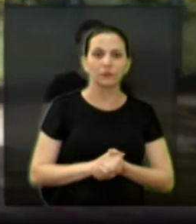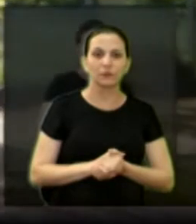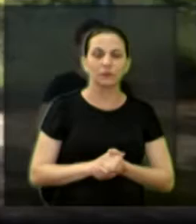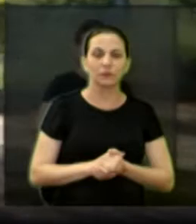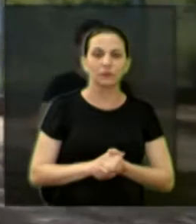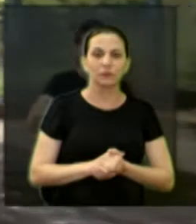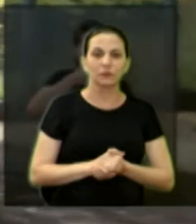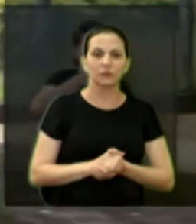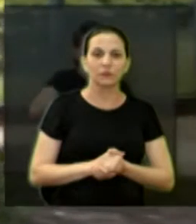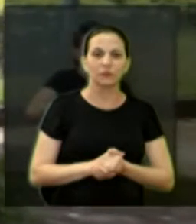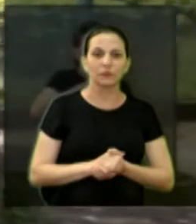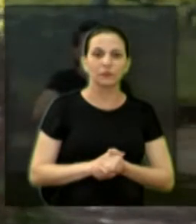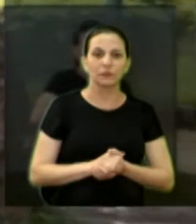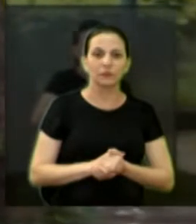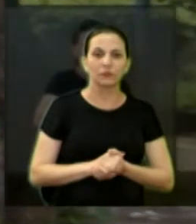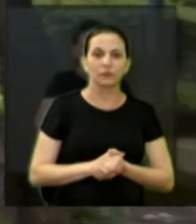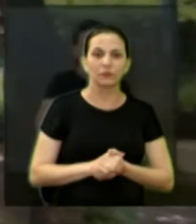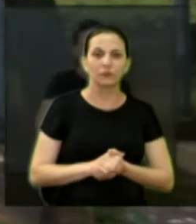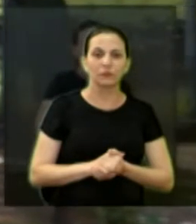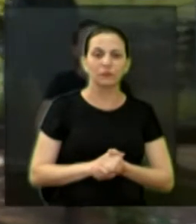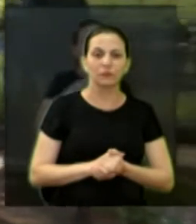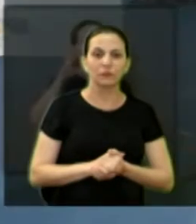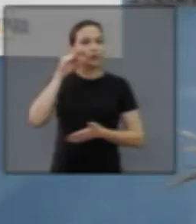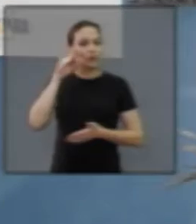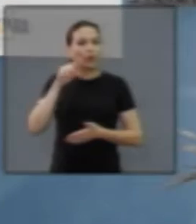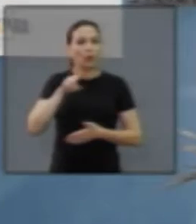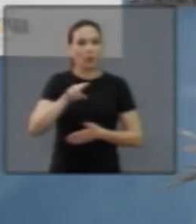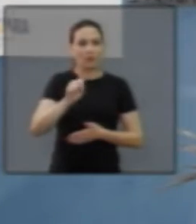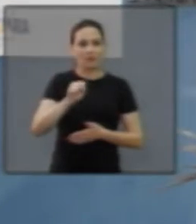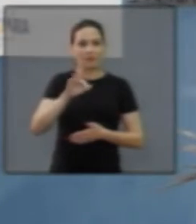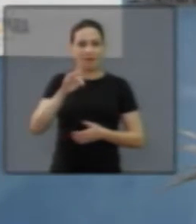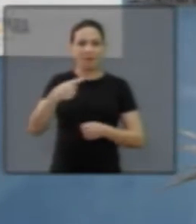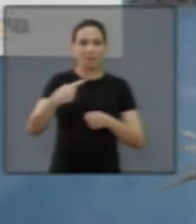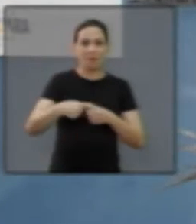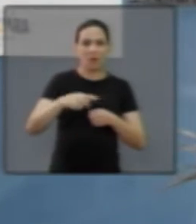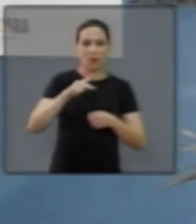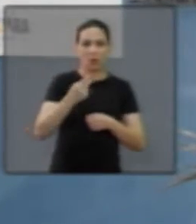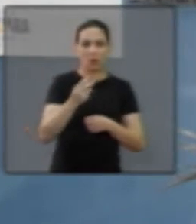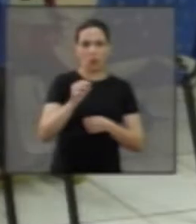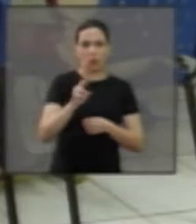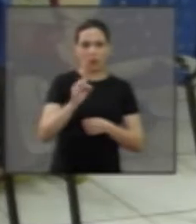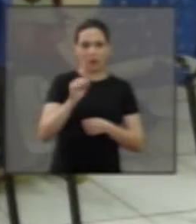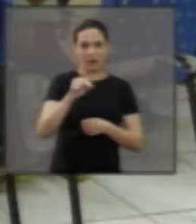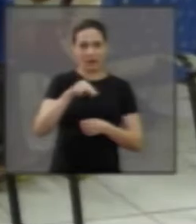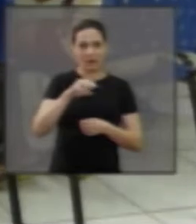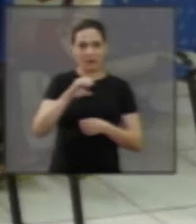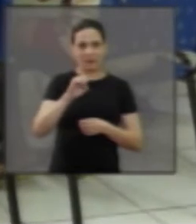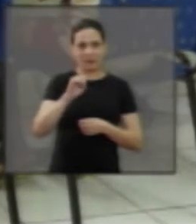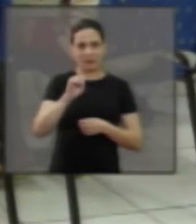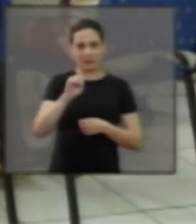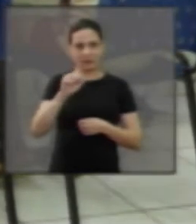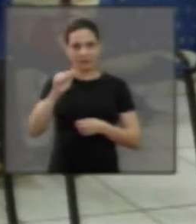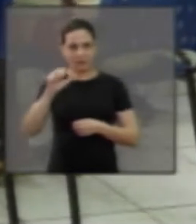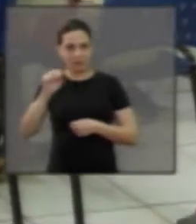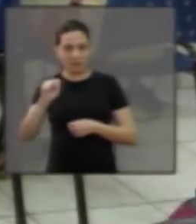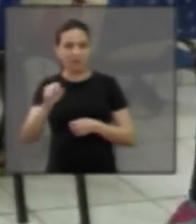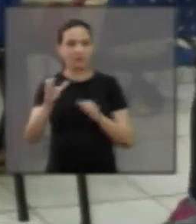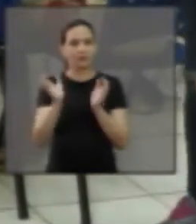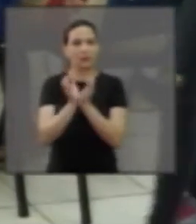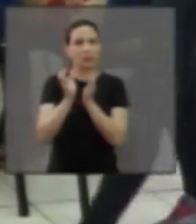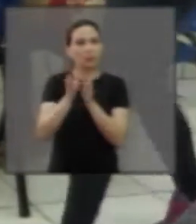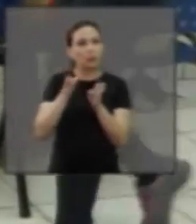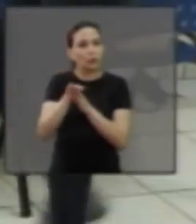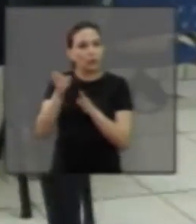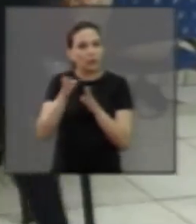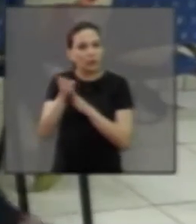Compromisso e dedicação. Servidoras da Unidade de Saúde do Jardim das Hortências criaram um grupo de orientação para meninas